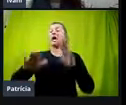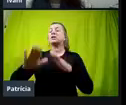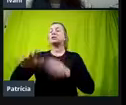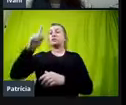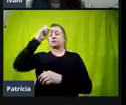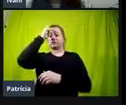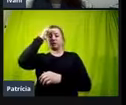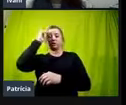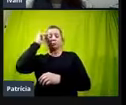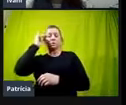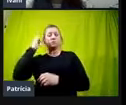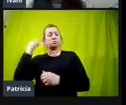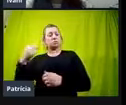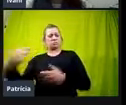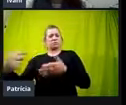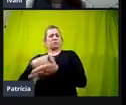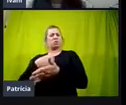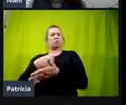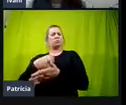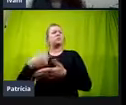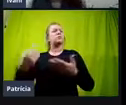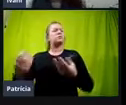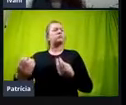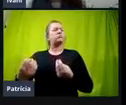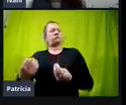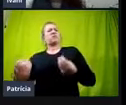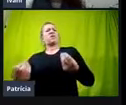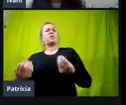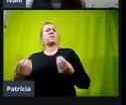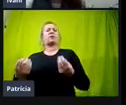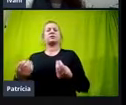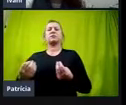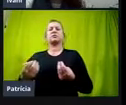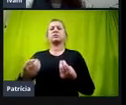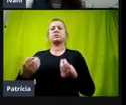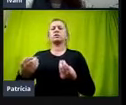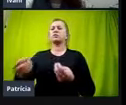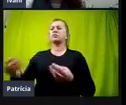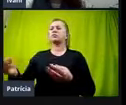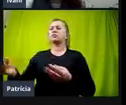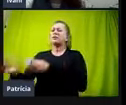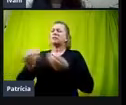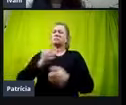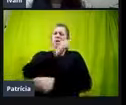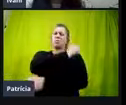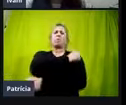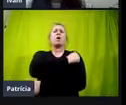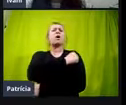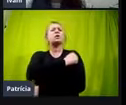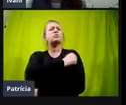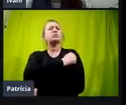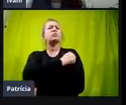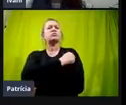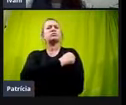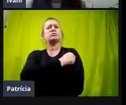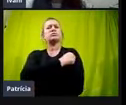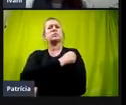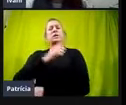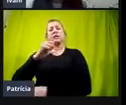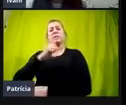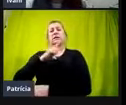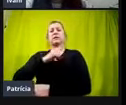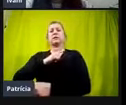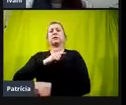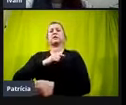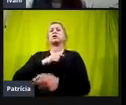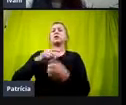me perguntam muito, assim, tá, a gente vai receber um aluno, ele é, tem um diagnóstico aqui,